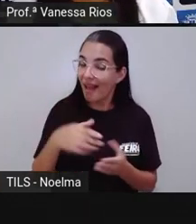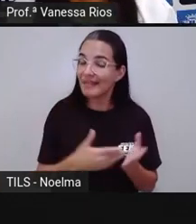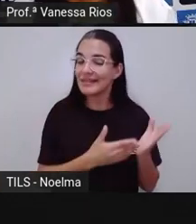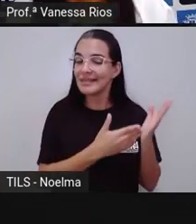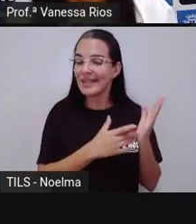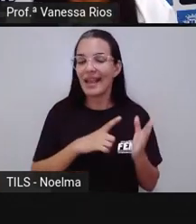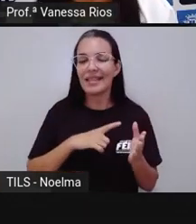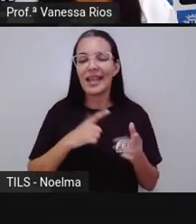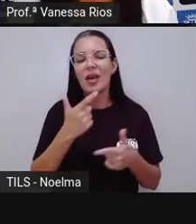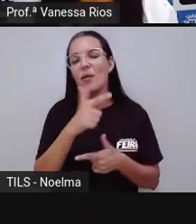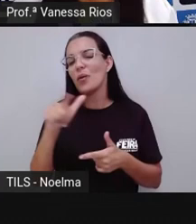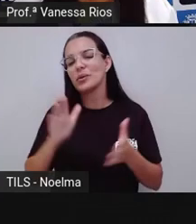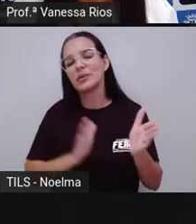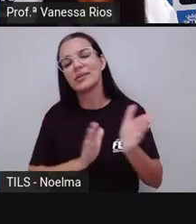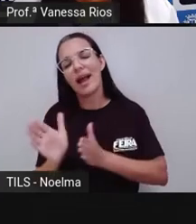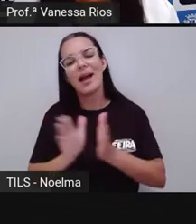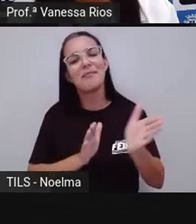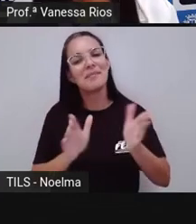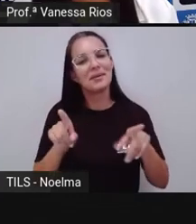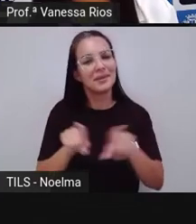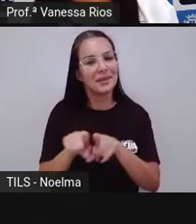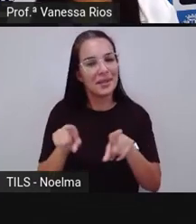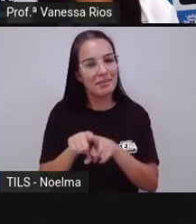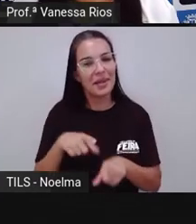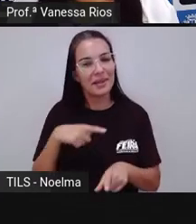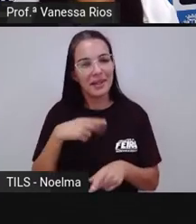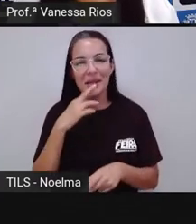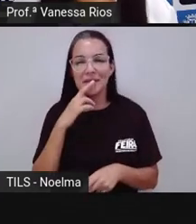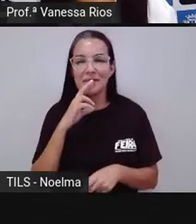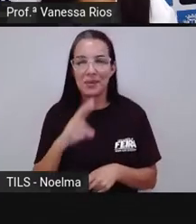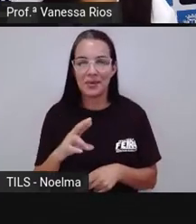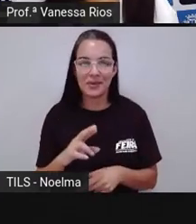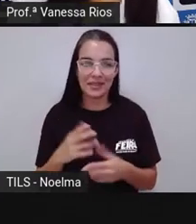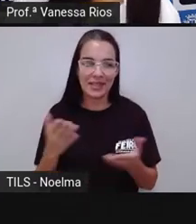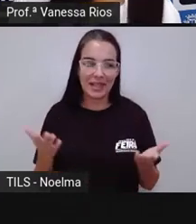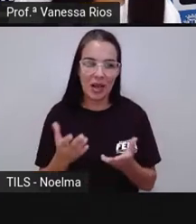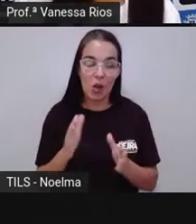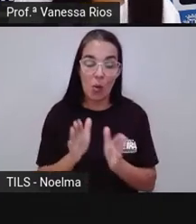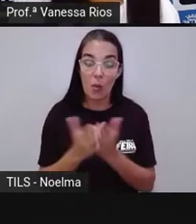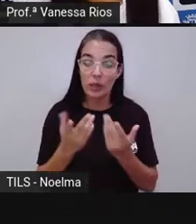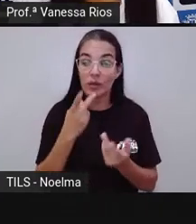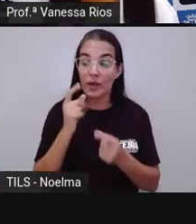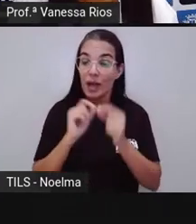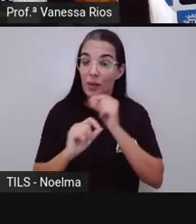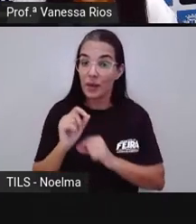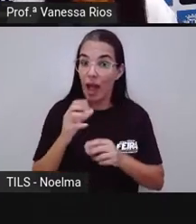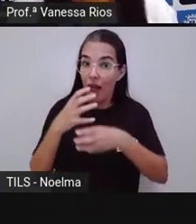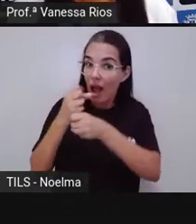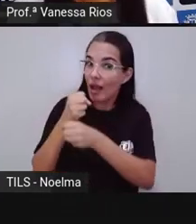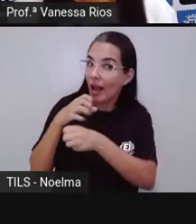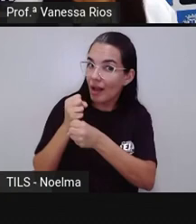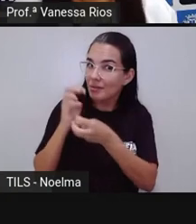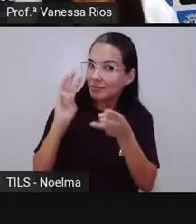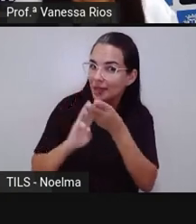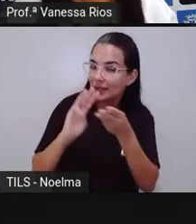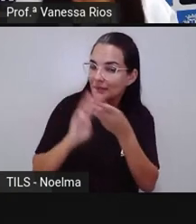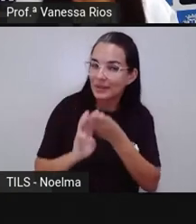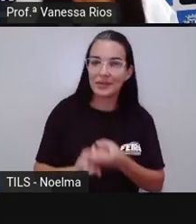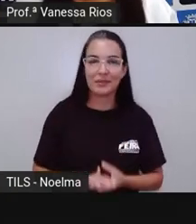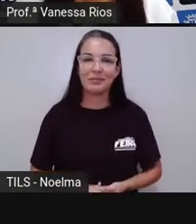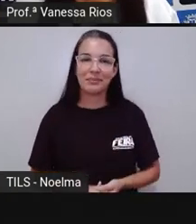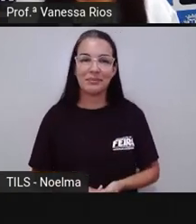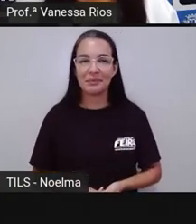outros caminhos para se chegar também na mesma resposta, quando a gente está falando em cálculos matemáticos.